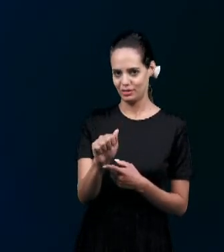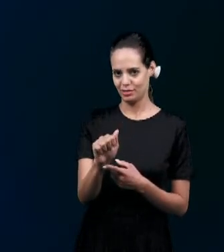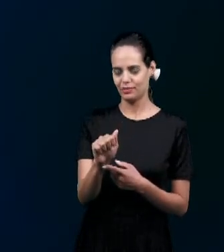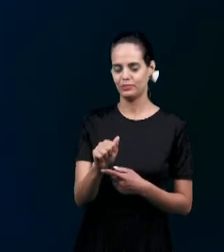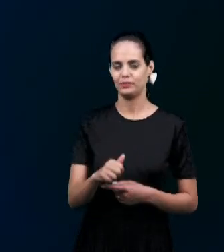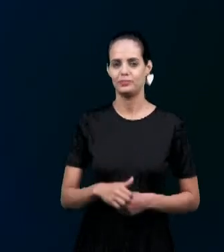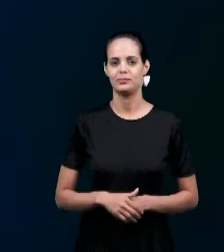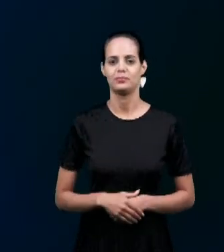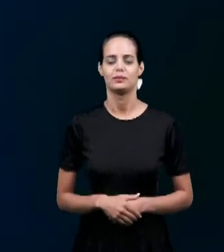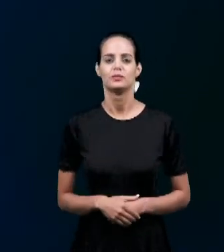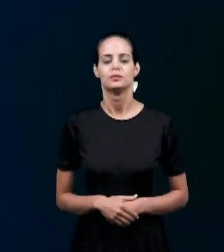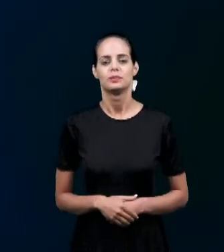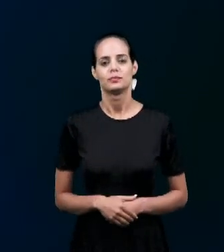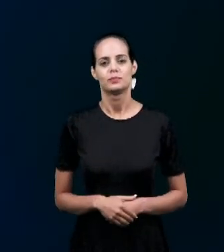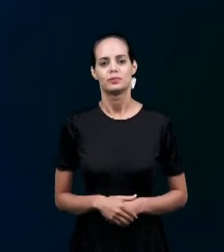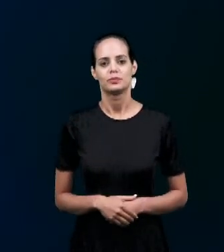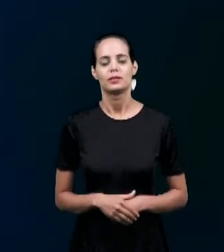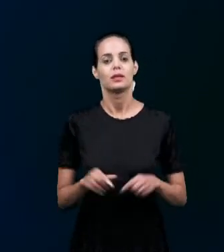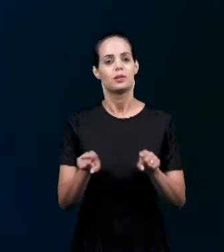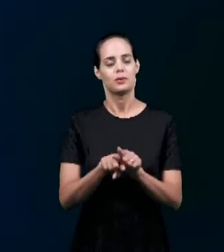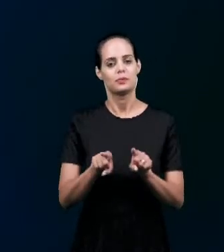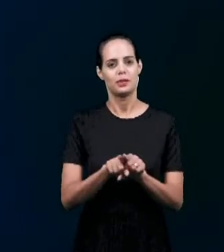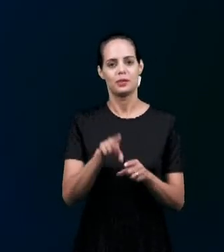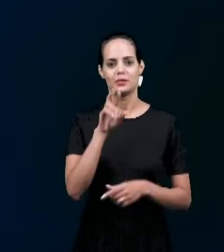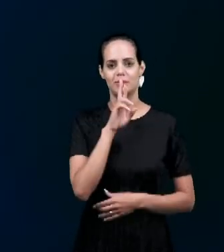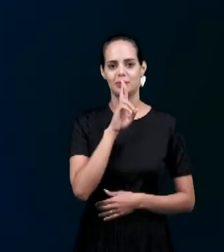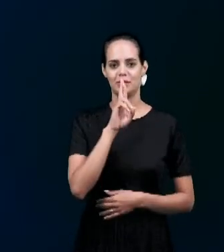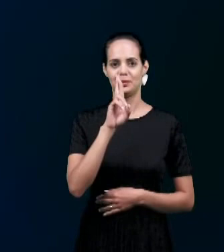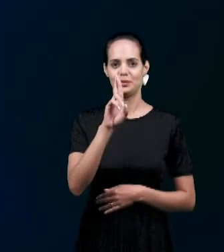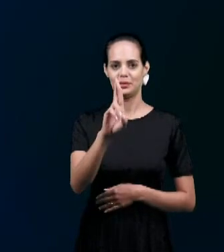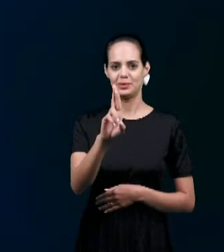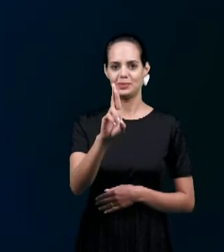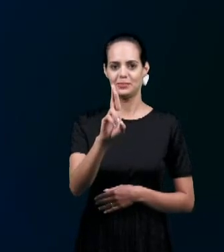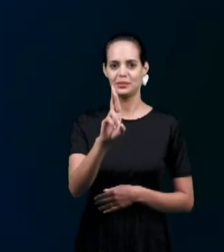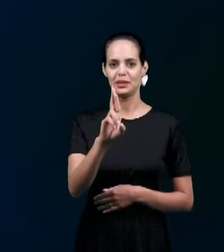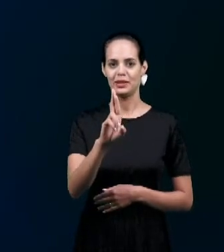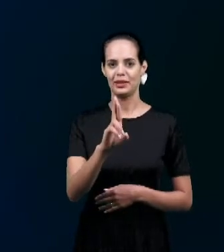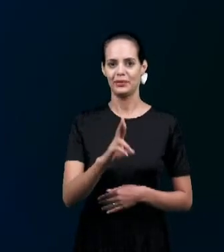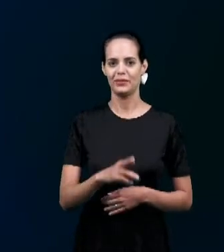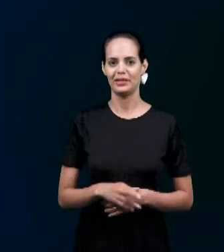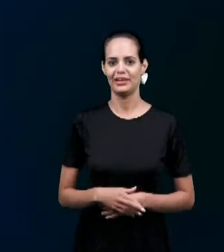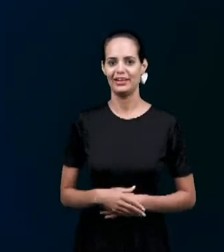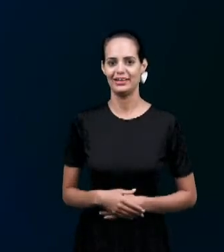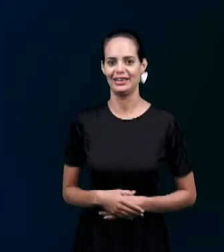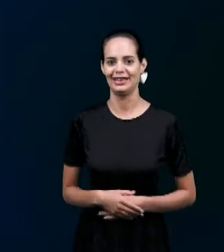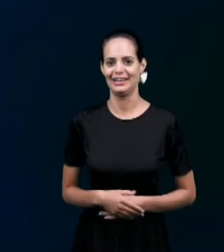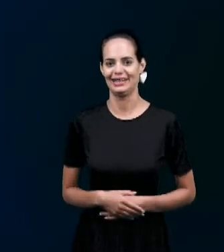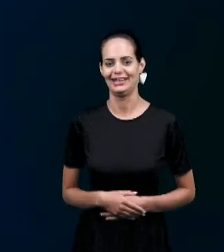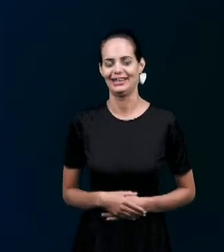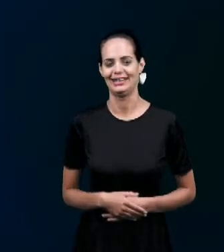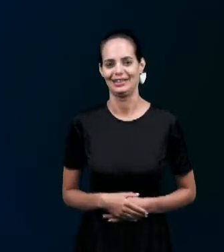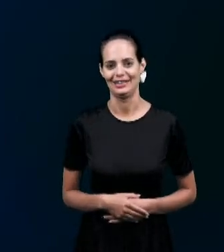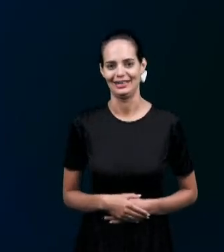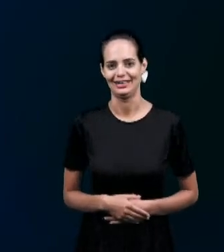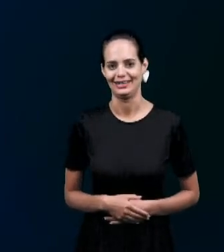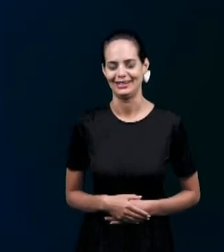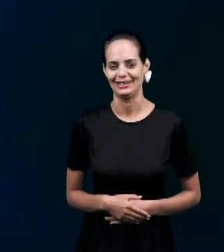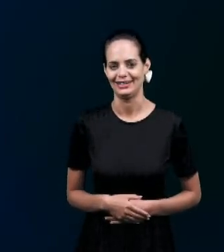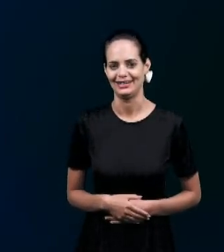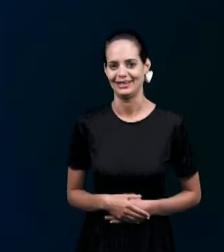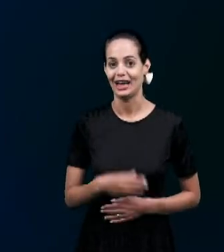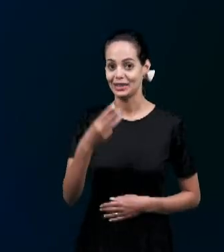Guaratinguetá Ela vai também Dar uma resposta A esta última Pergunta A terceira pergunta